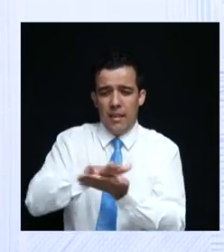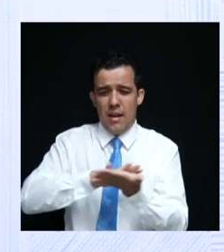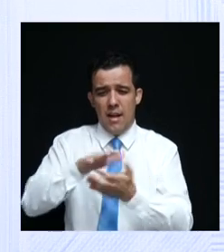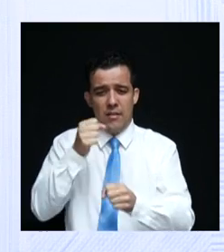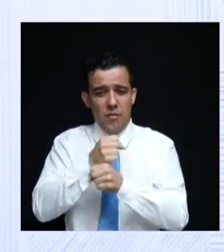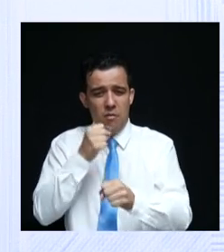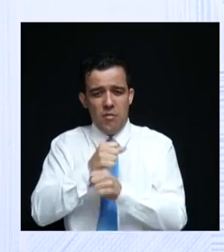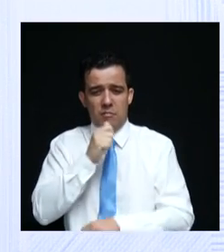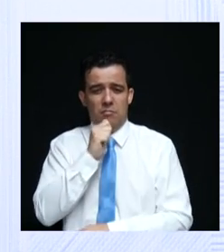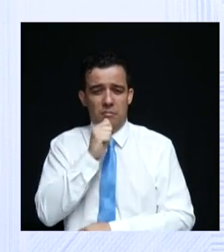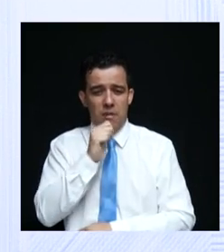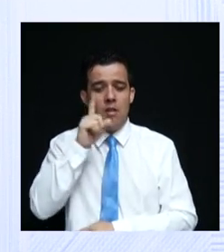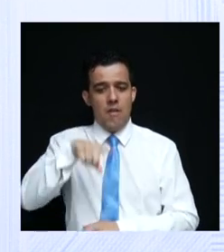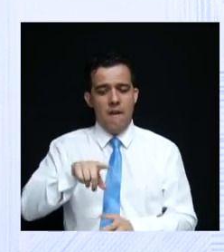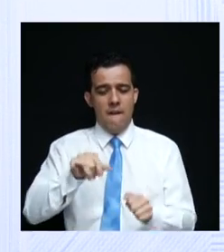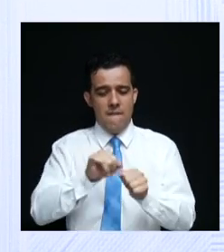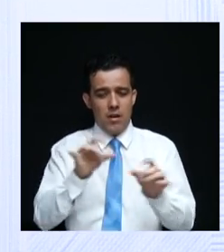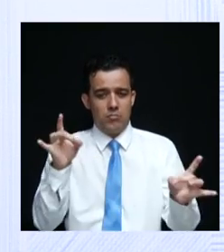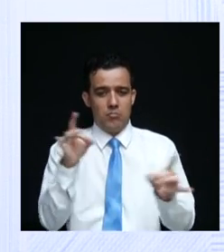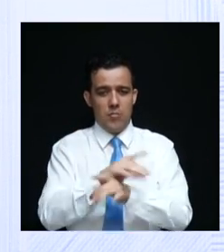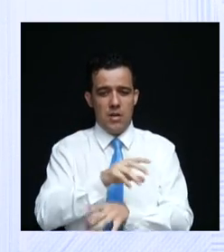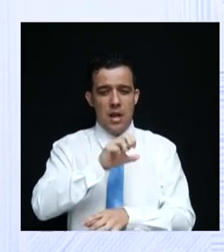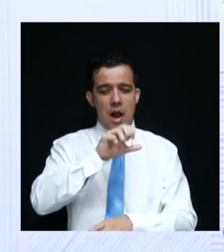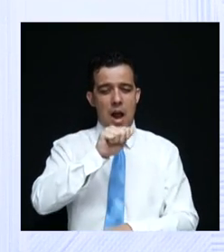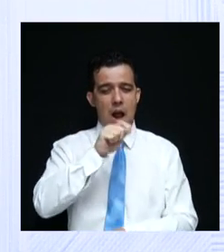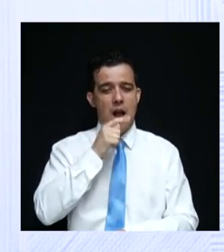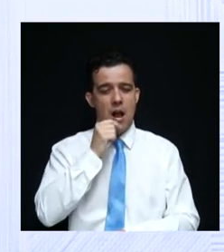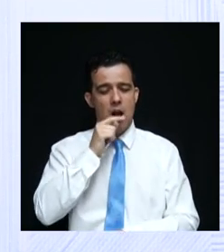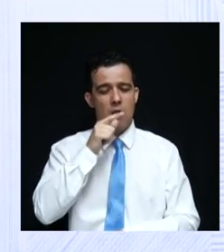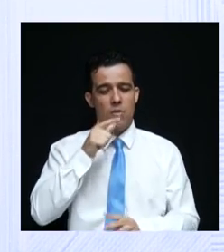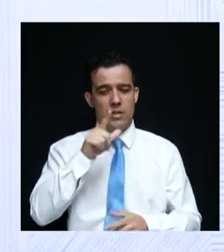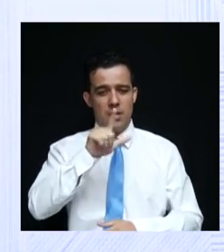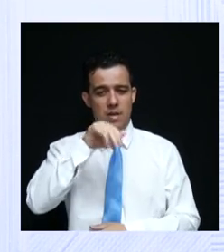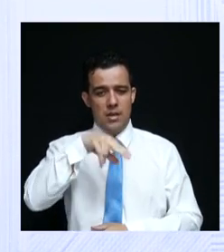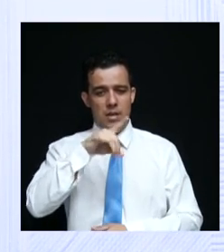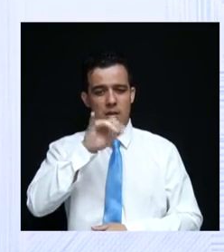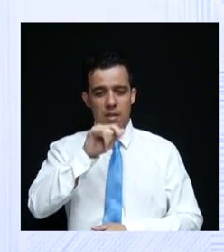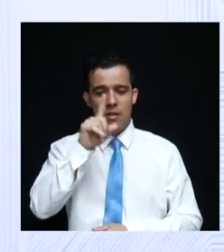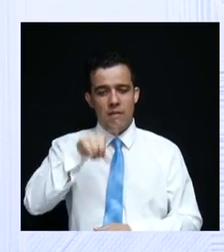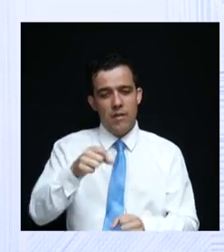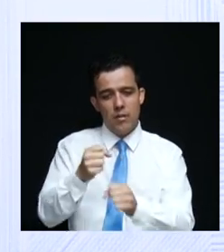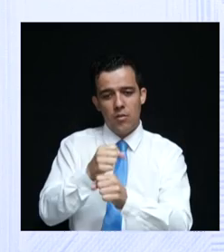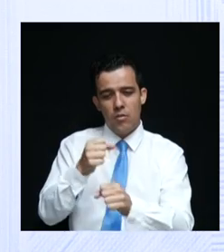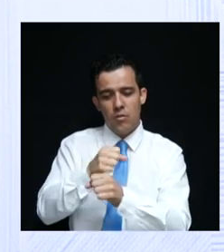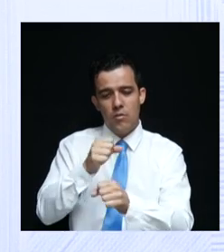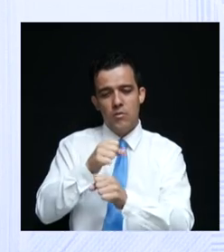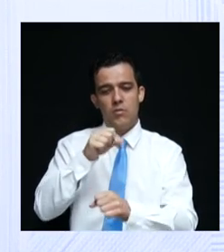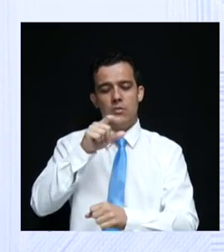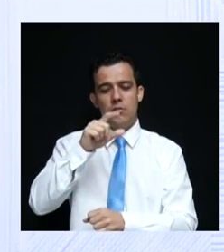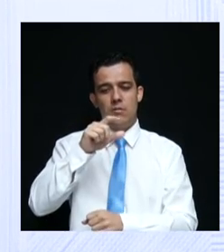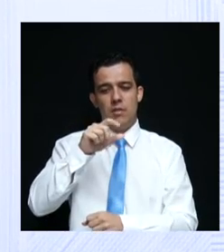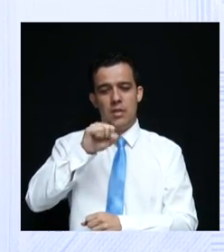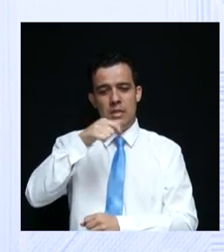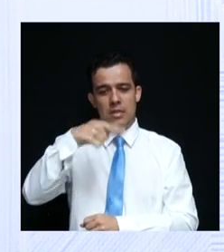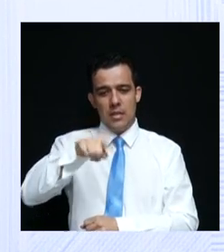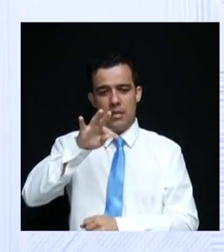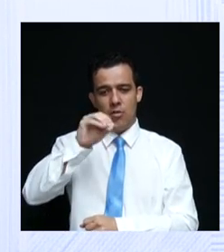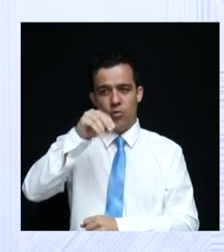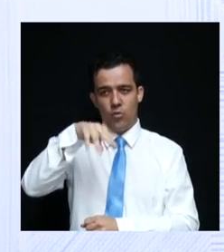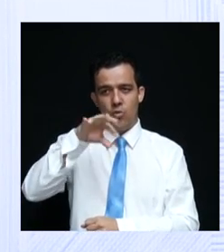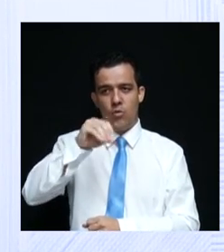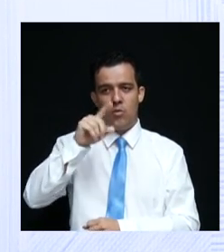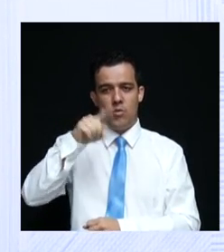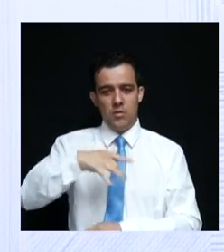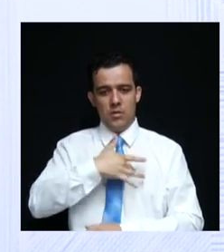de Águas Lindas, nós vamos concluir o Hospital de Santo Antônio Descoberto, vamos implementar o projeto Saúde em Casa,